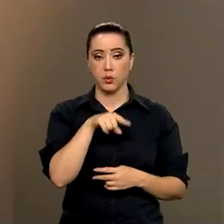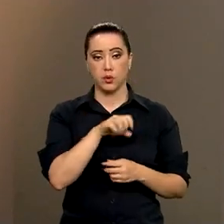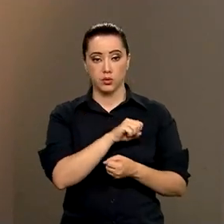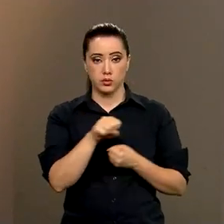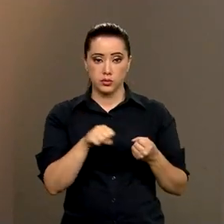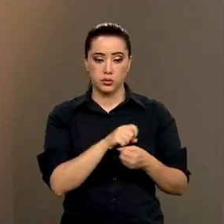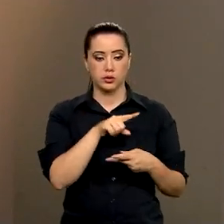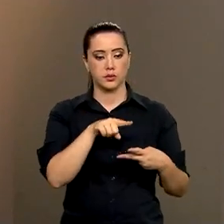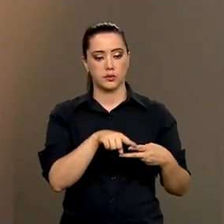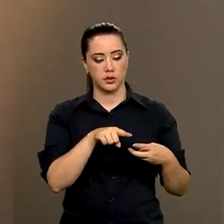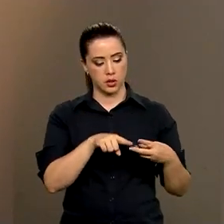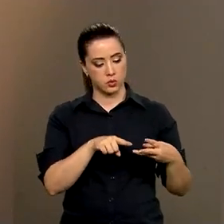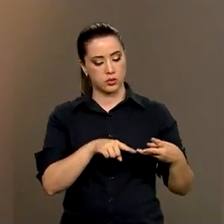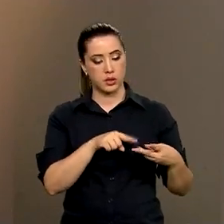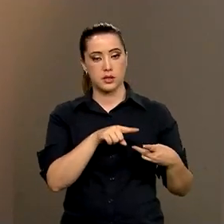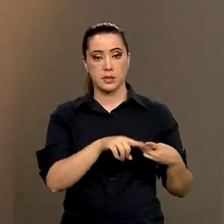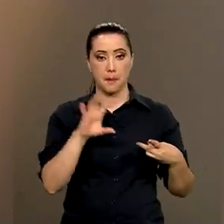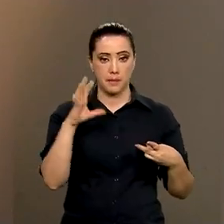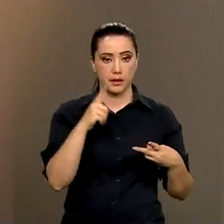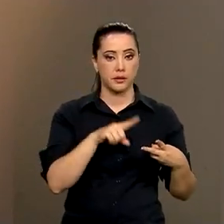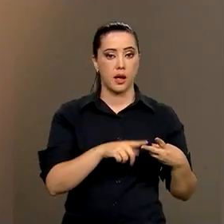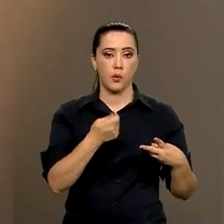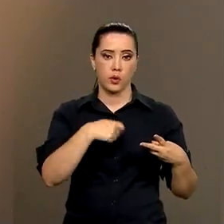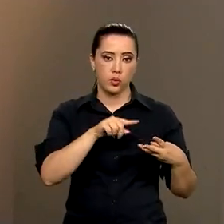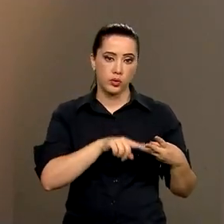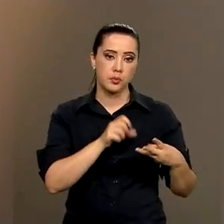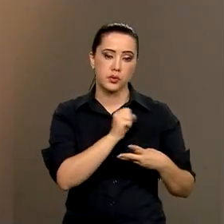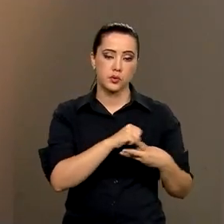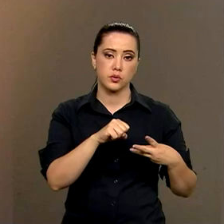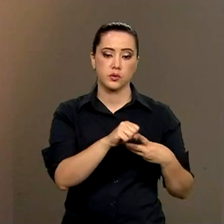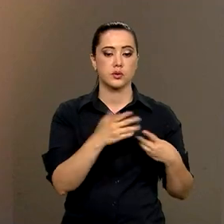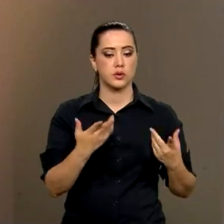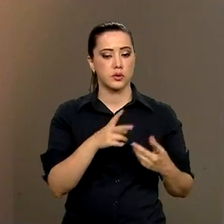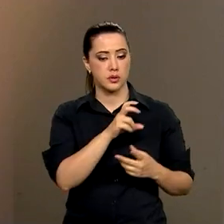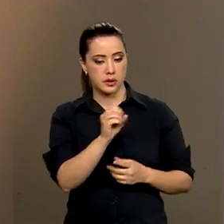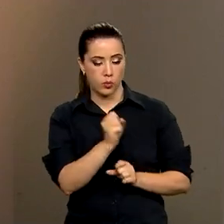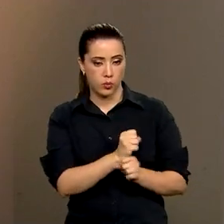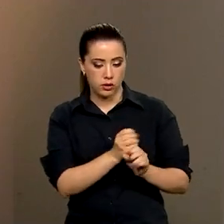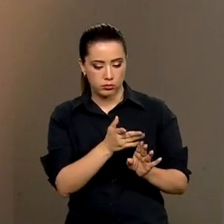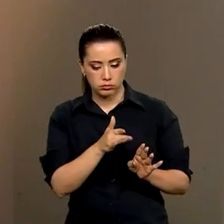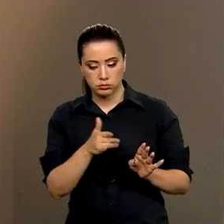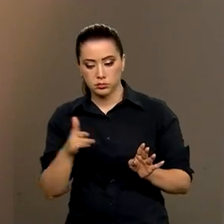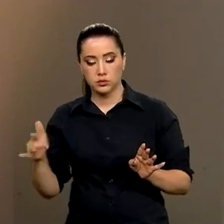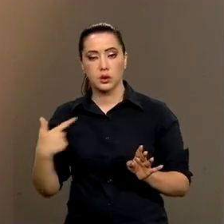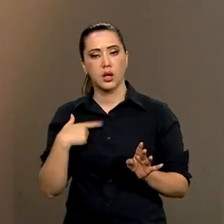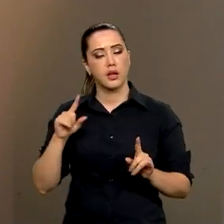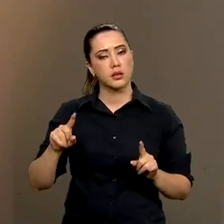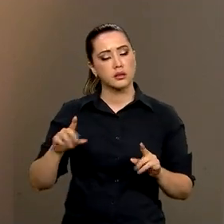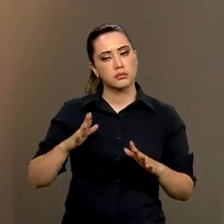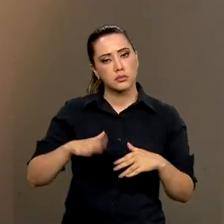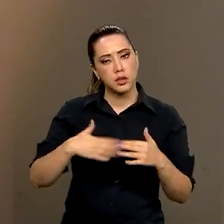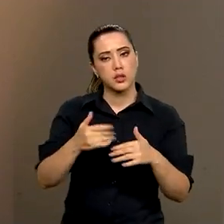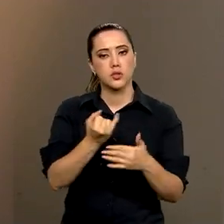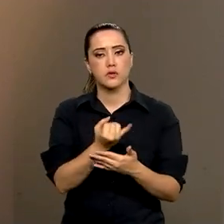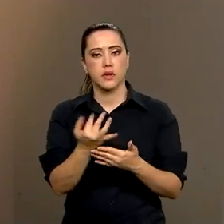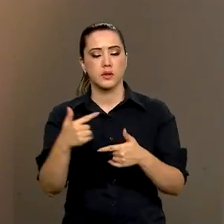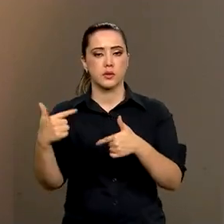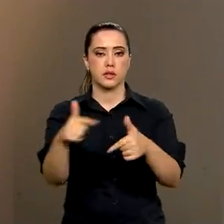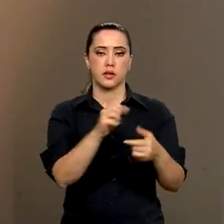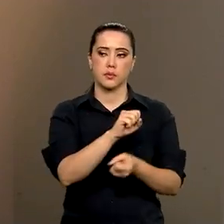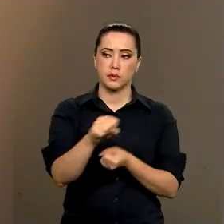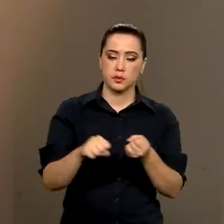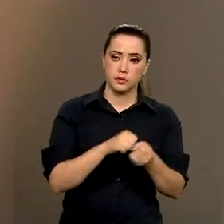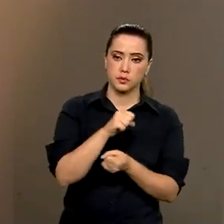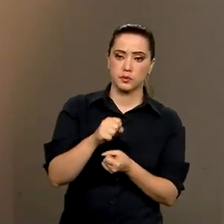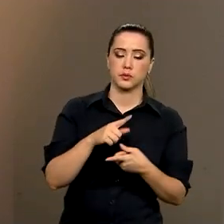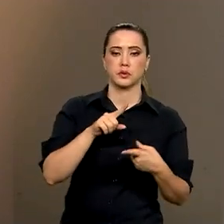ambiental, econômica e social. E no decorrer desses 50 anos, ela tem desenvolvido muitas práticas sustentáveis, como, por exemplo,